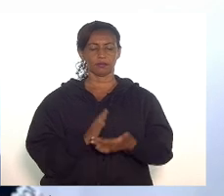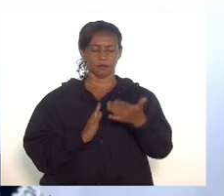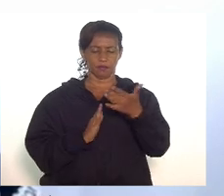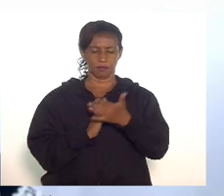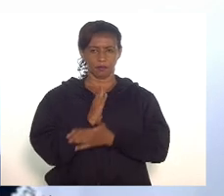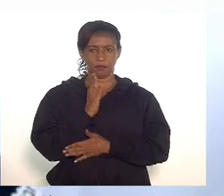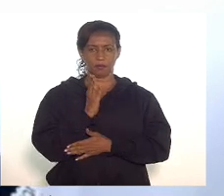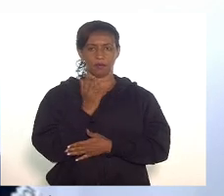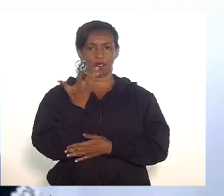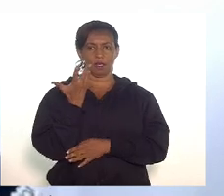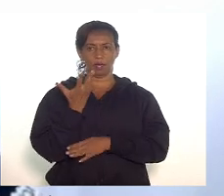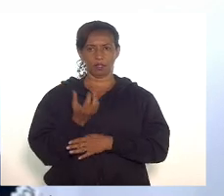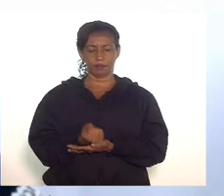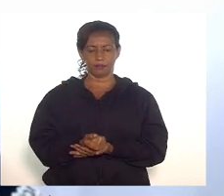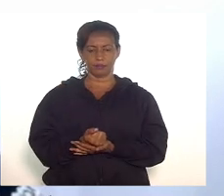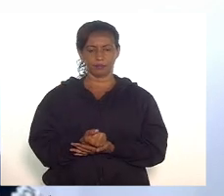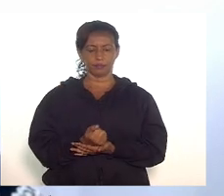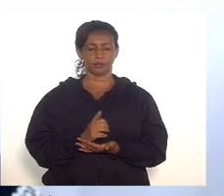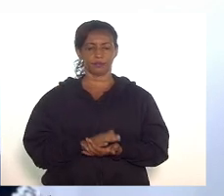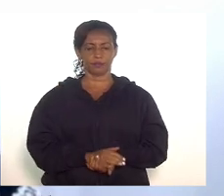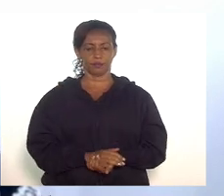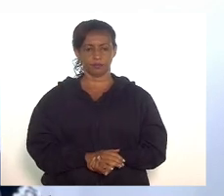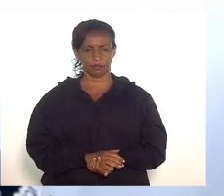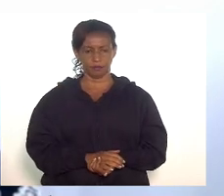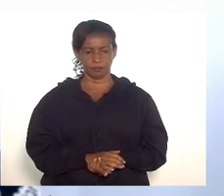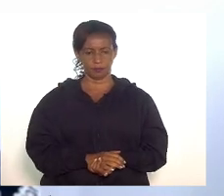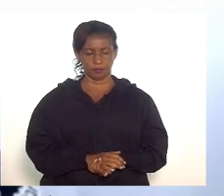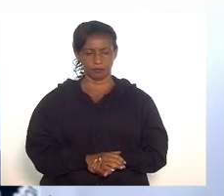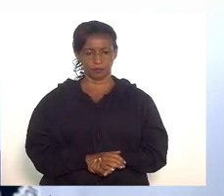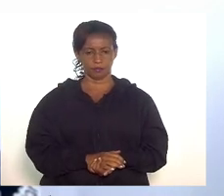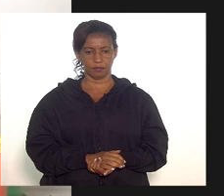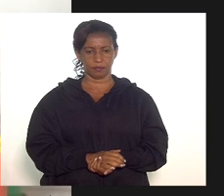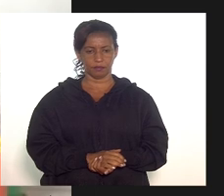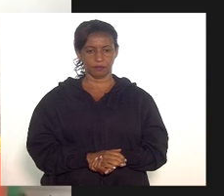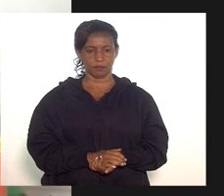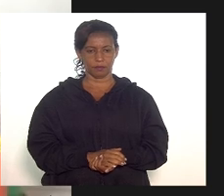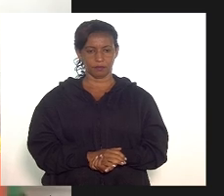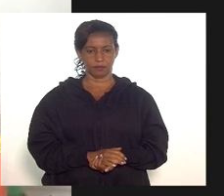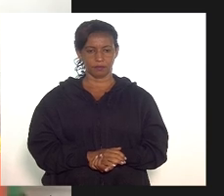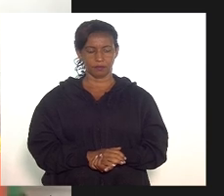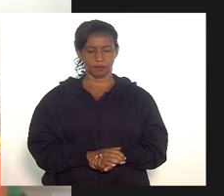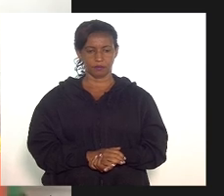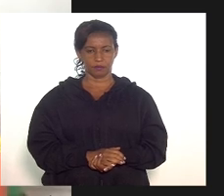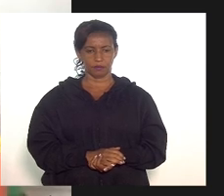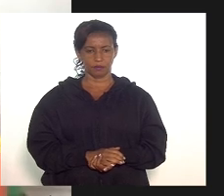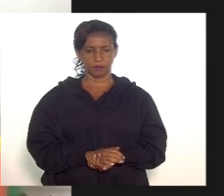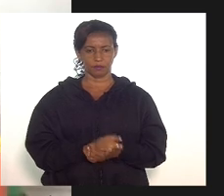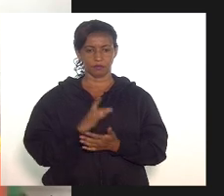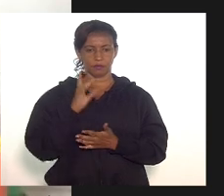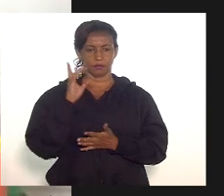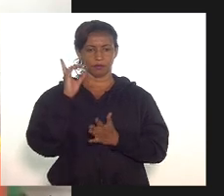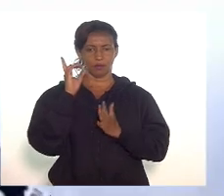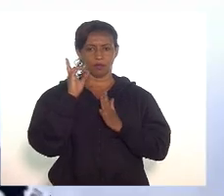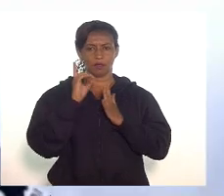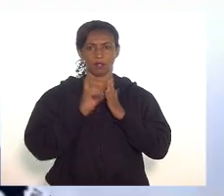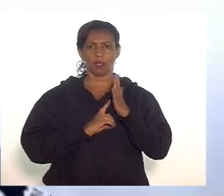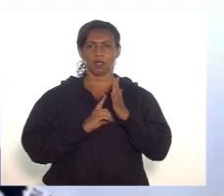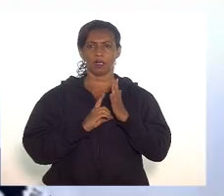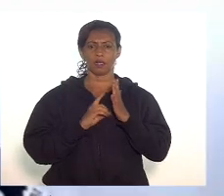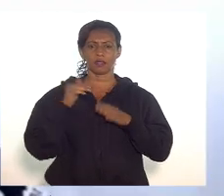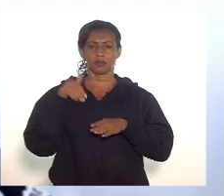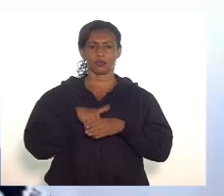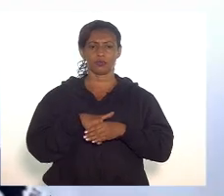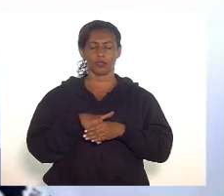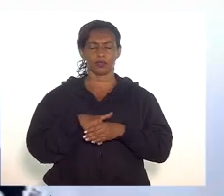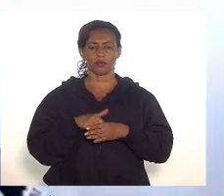Aprovado vai a promulgação. Declaração de voto, senhora Presidente. Pois não, deputada Renata.